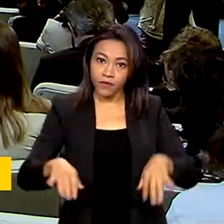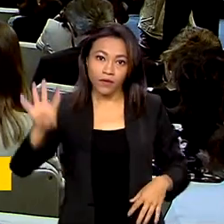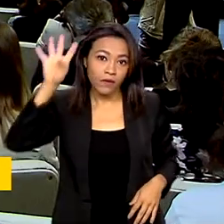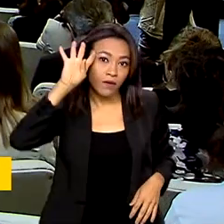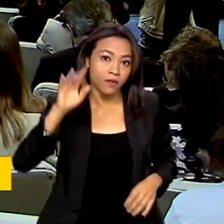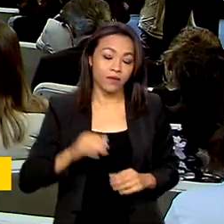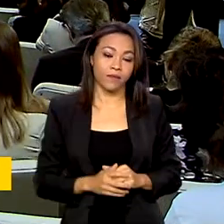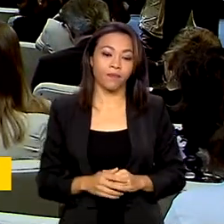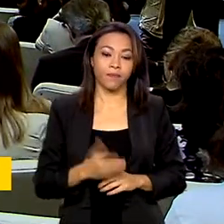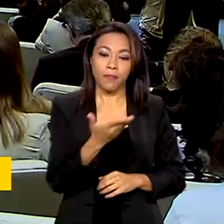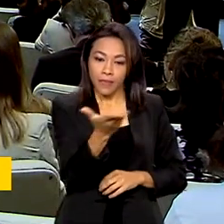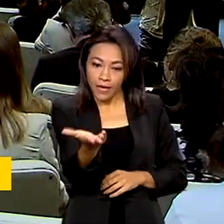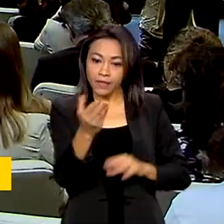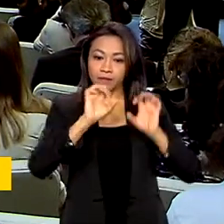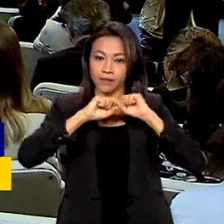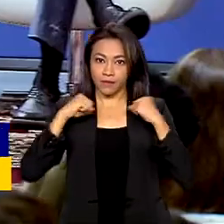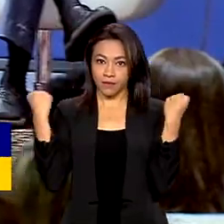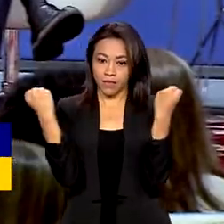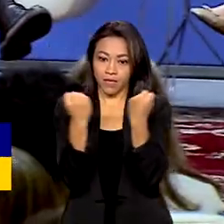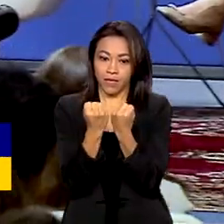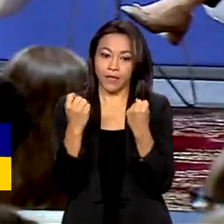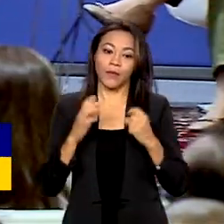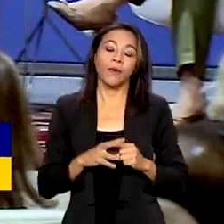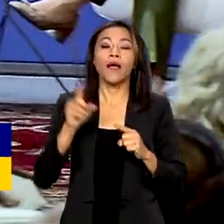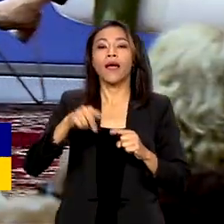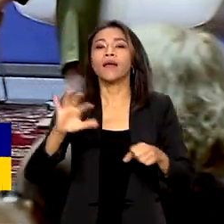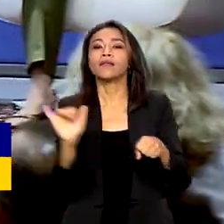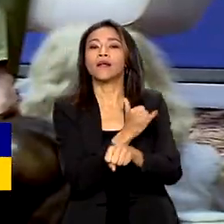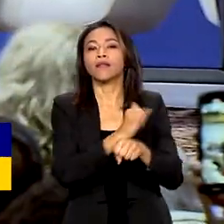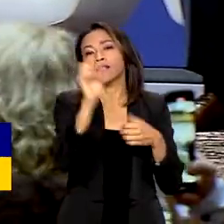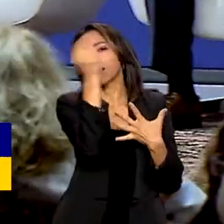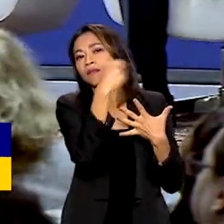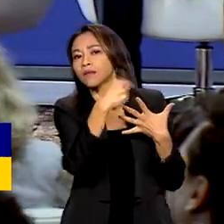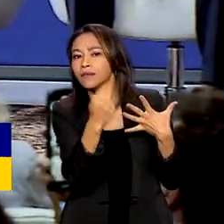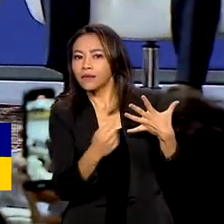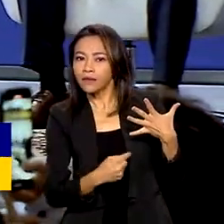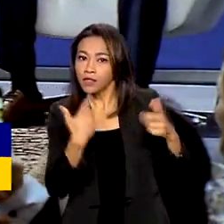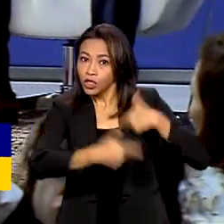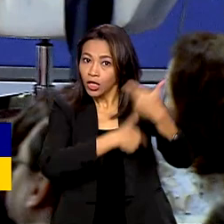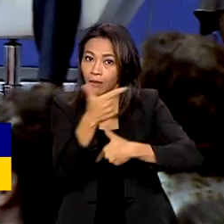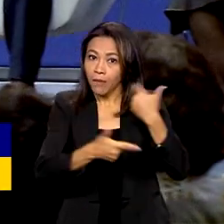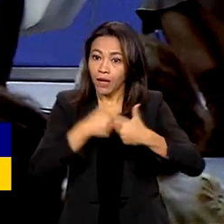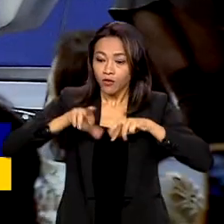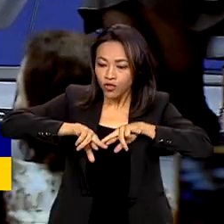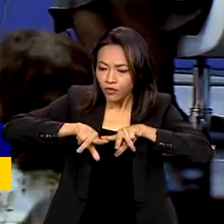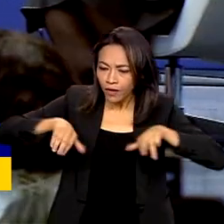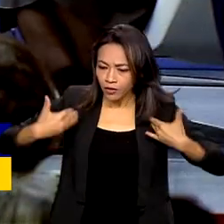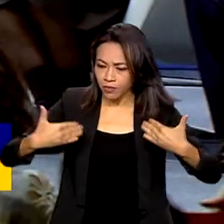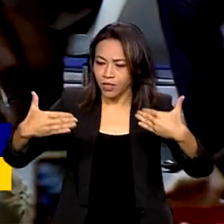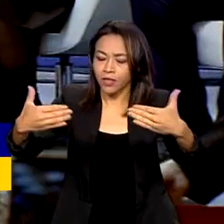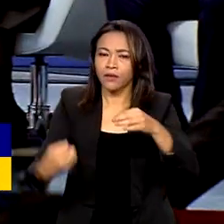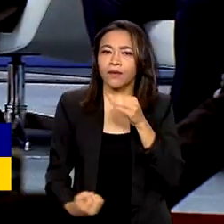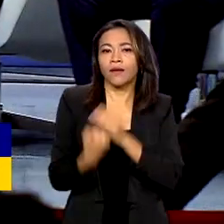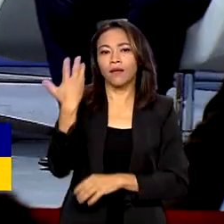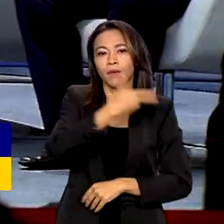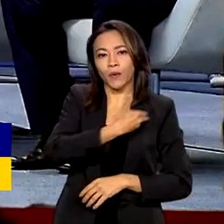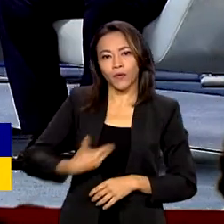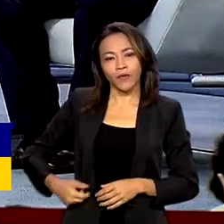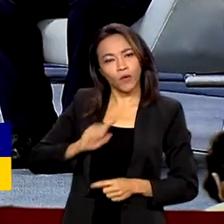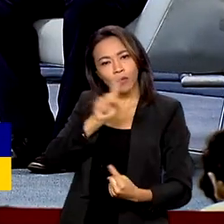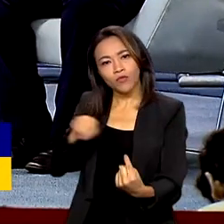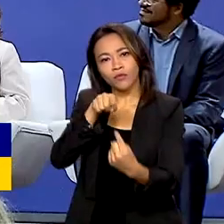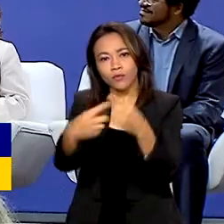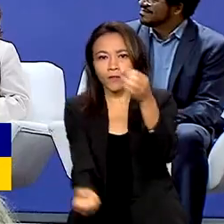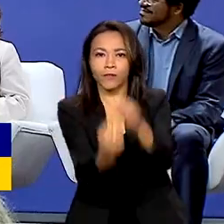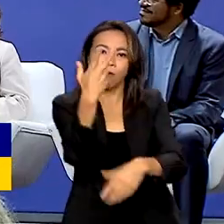seminário faz parte de uma das ações do Grupo de Trabalho Interministerial, criado pelo governo para elaborar a política